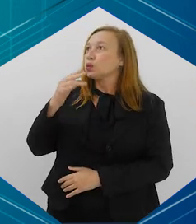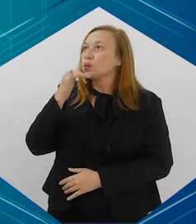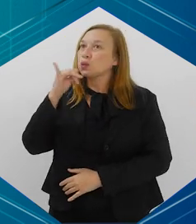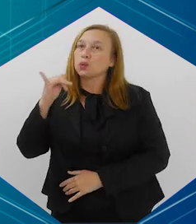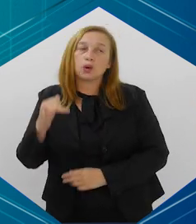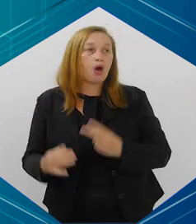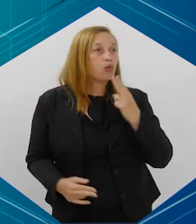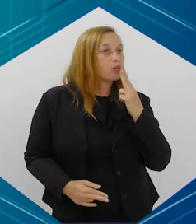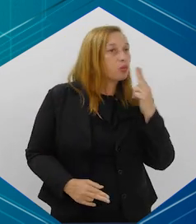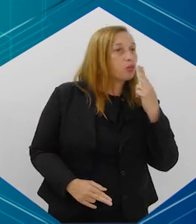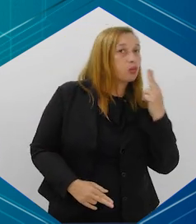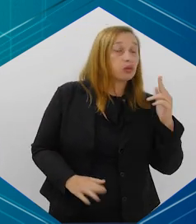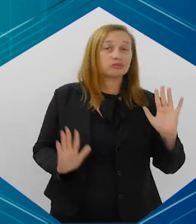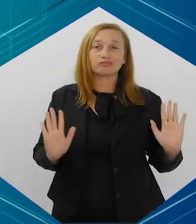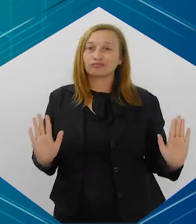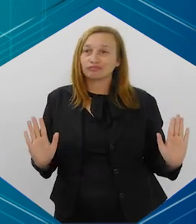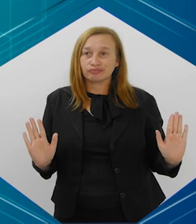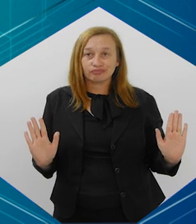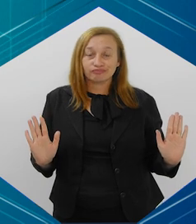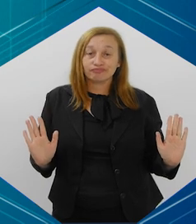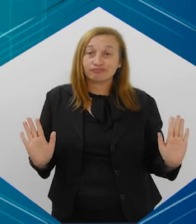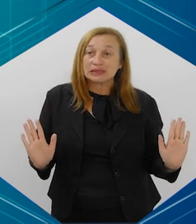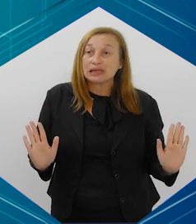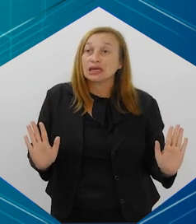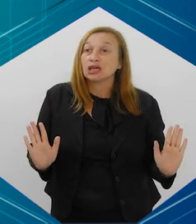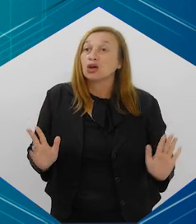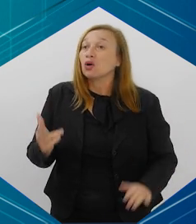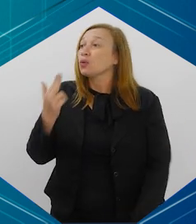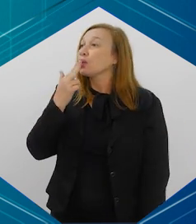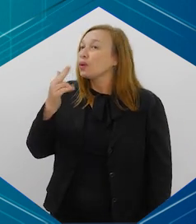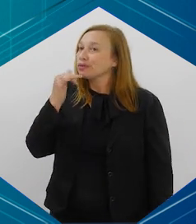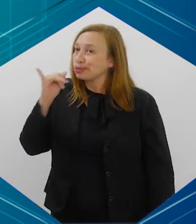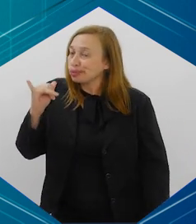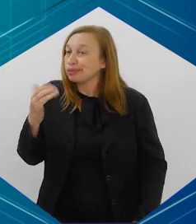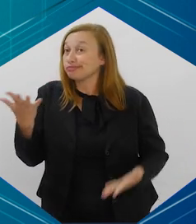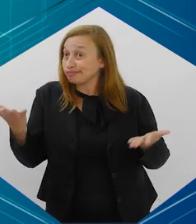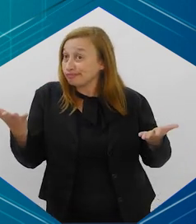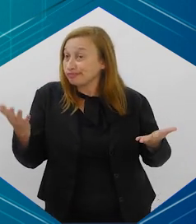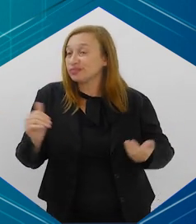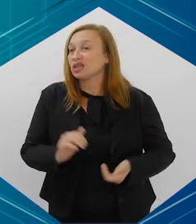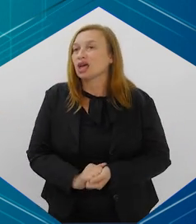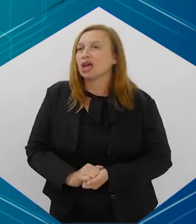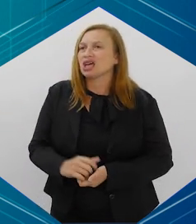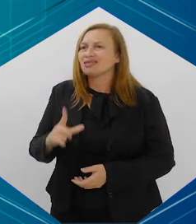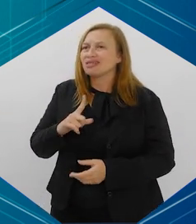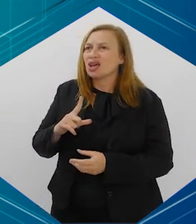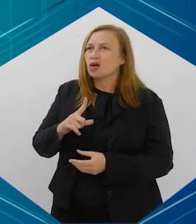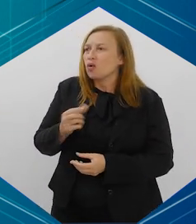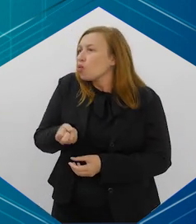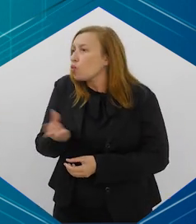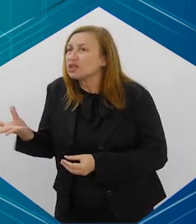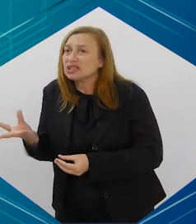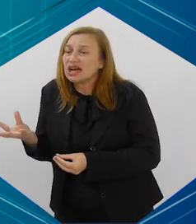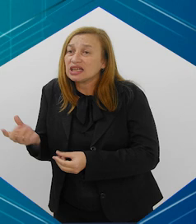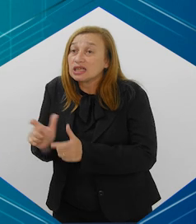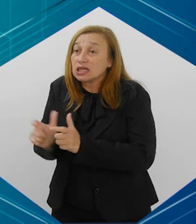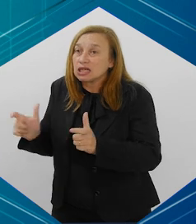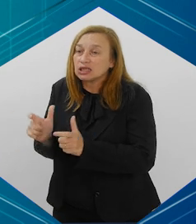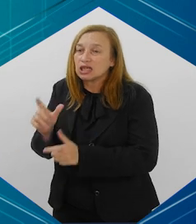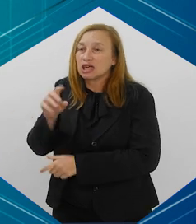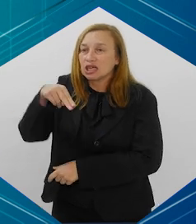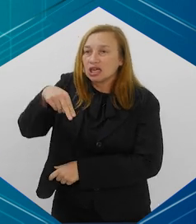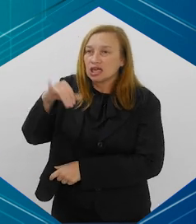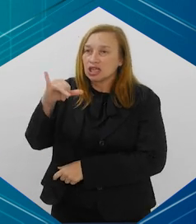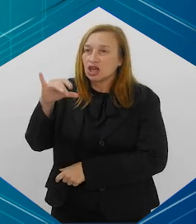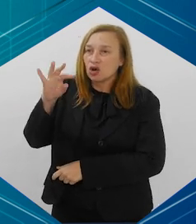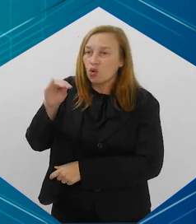ela no cigarro tradicional, seja ela através do vape. O vape, então, por ele ter uma quantidade enorme